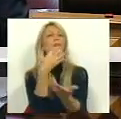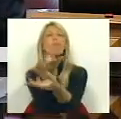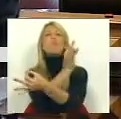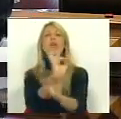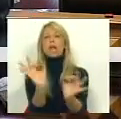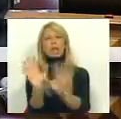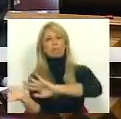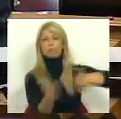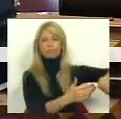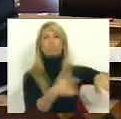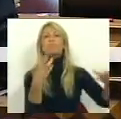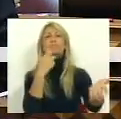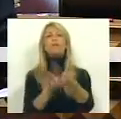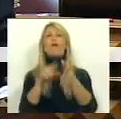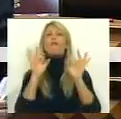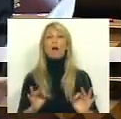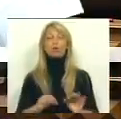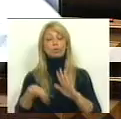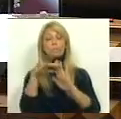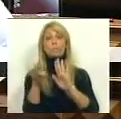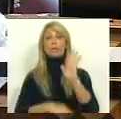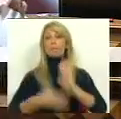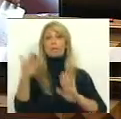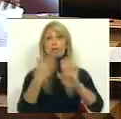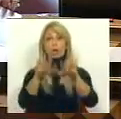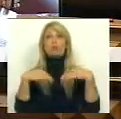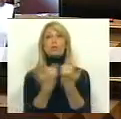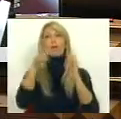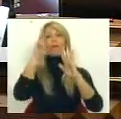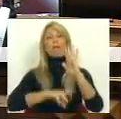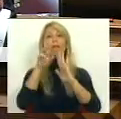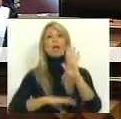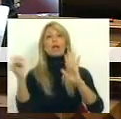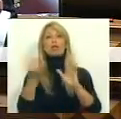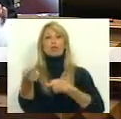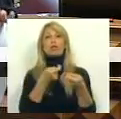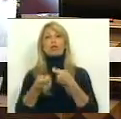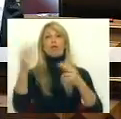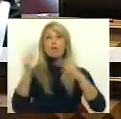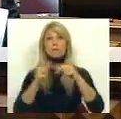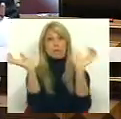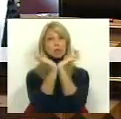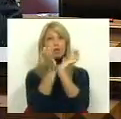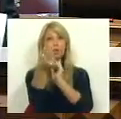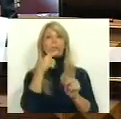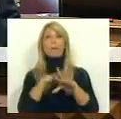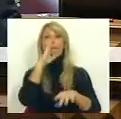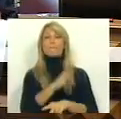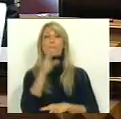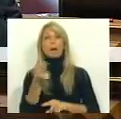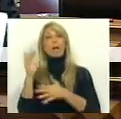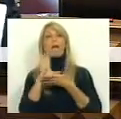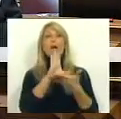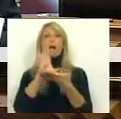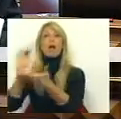a factos. Programa de Emergência Social, relatório do Instituto de Gestão Financeira da Segurança Social sobre a execução e verbas